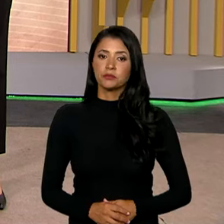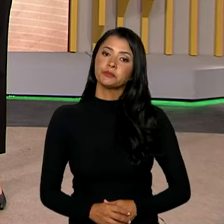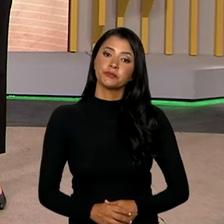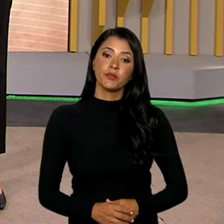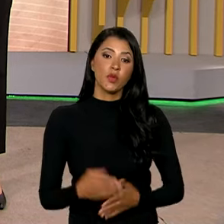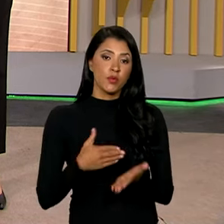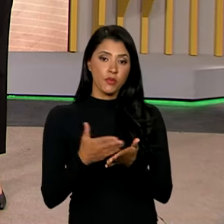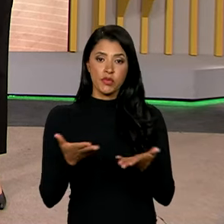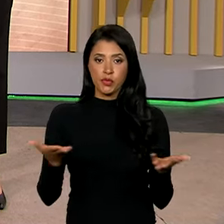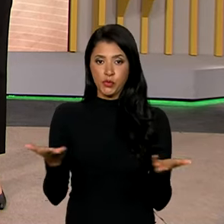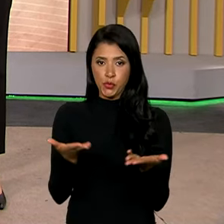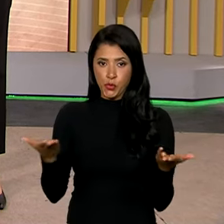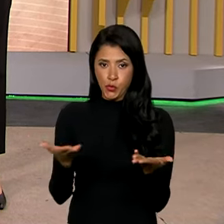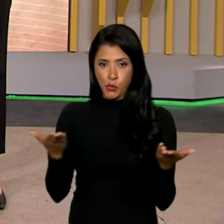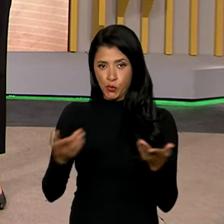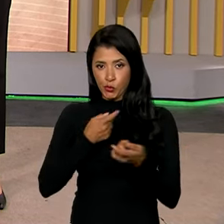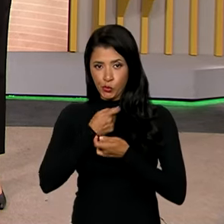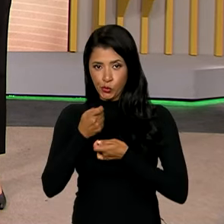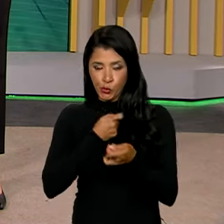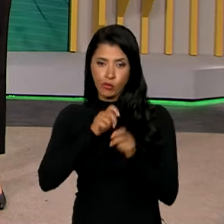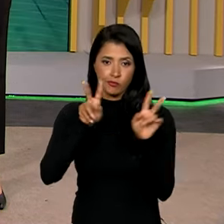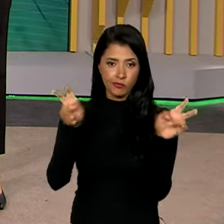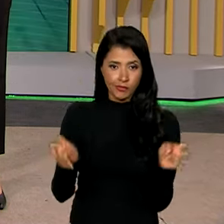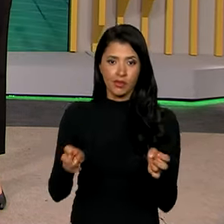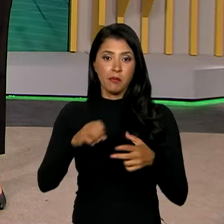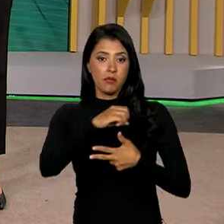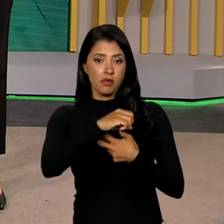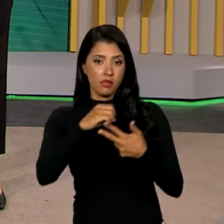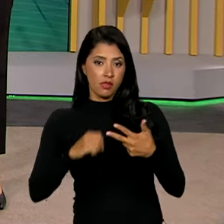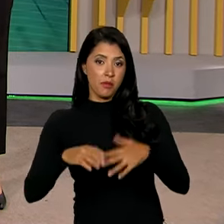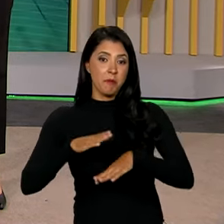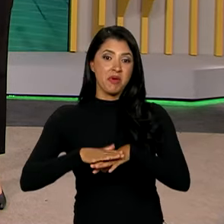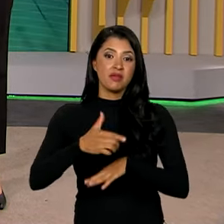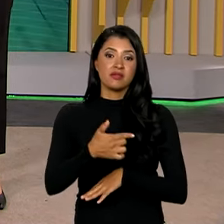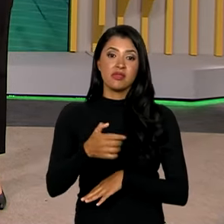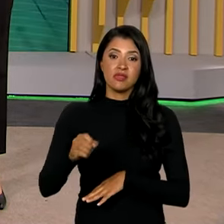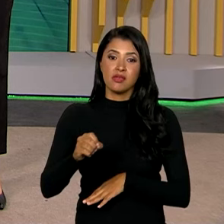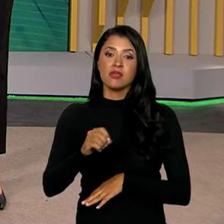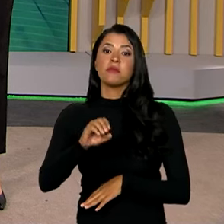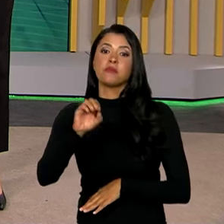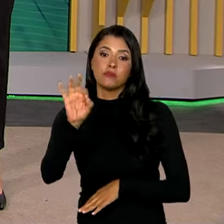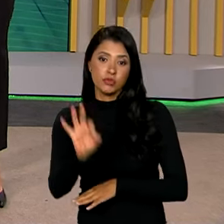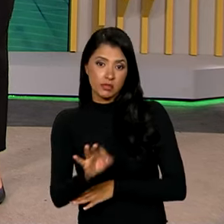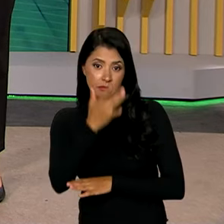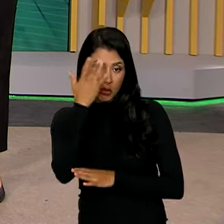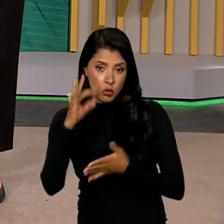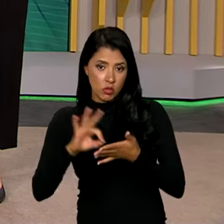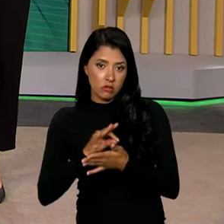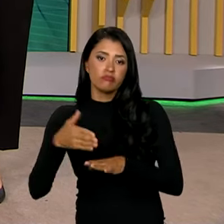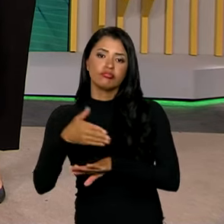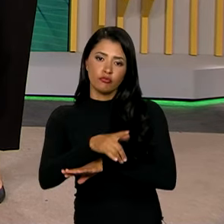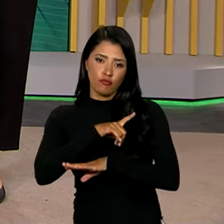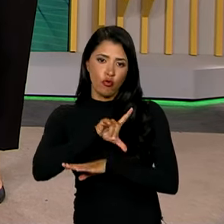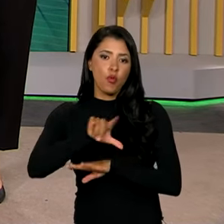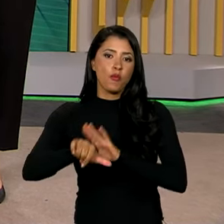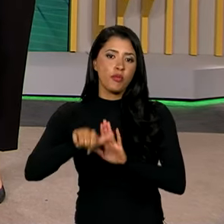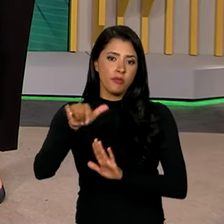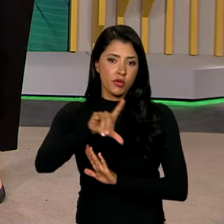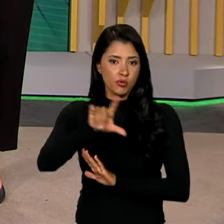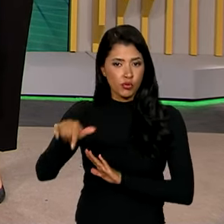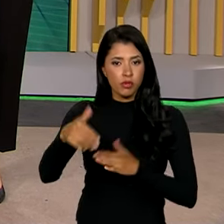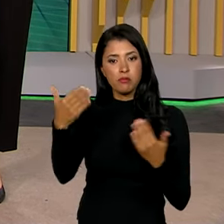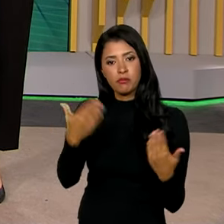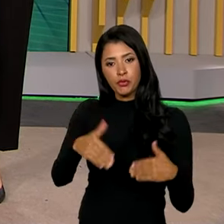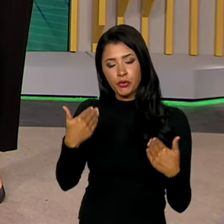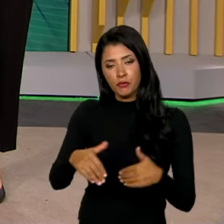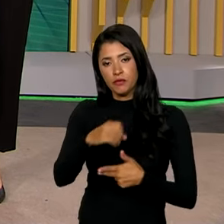E a gente começa esta edição falando do Enem. Mais de 70% dos inscritos compareceram ao primeiro dia de provas do Exame